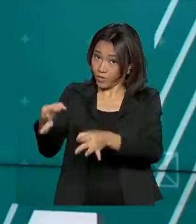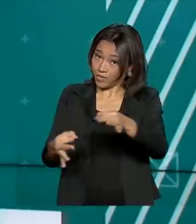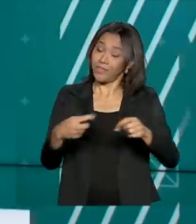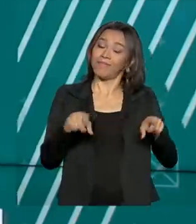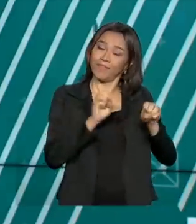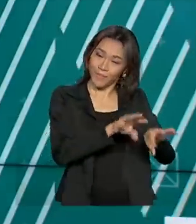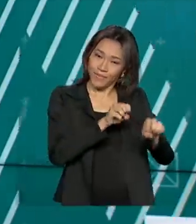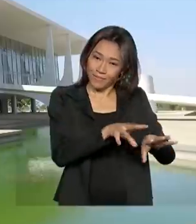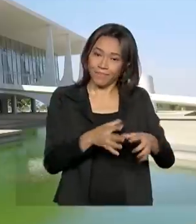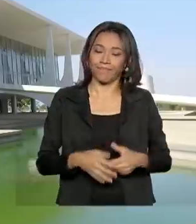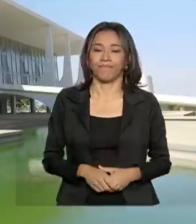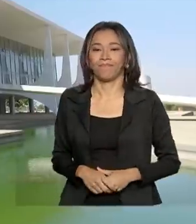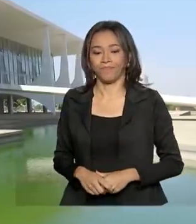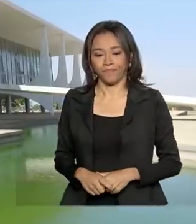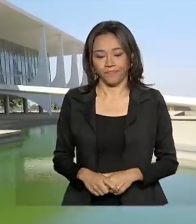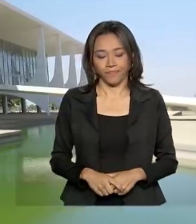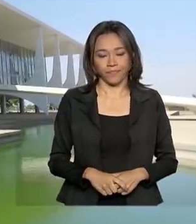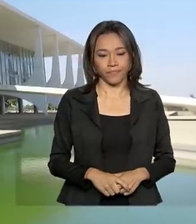Educação.